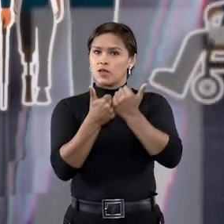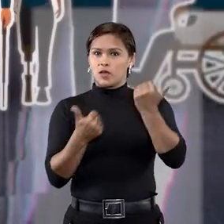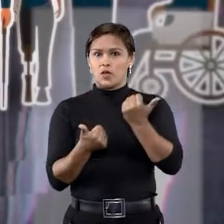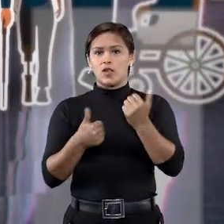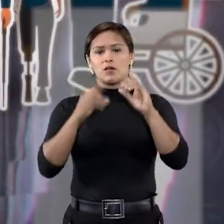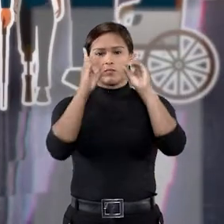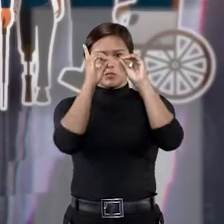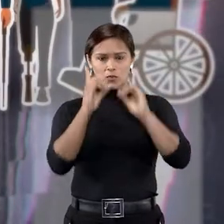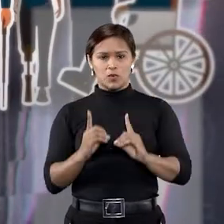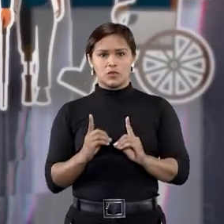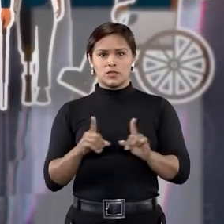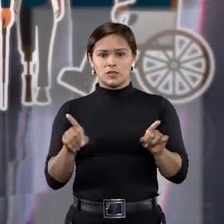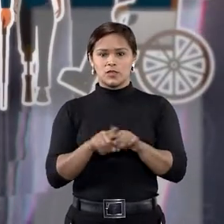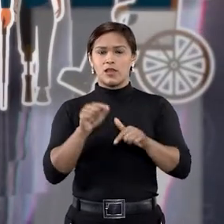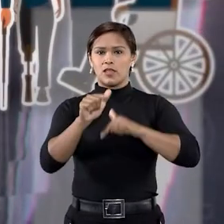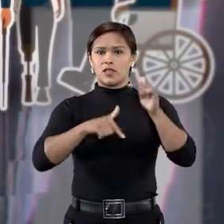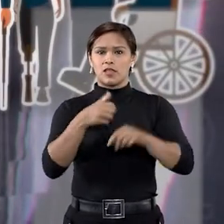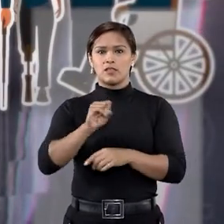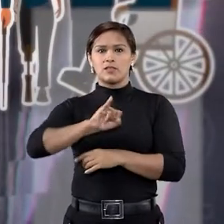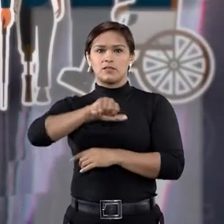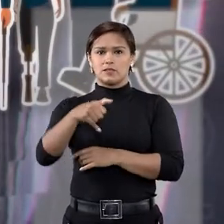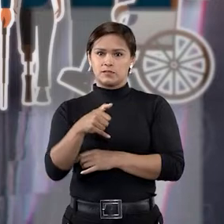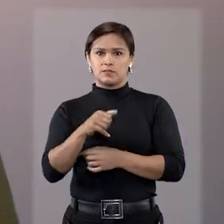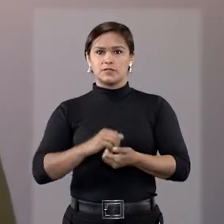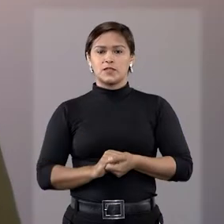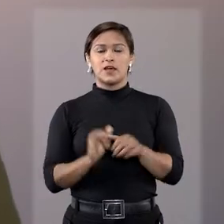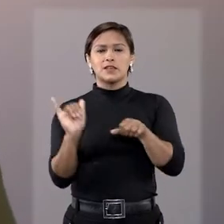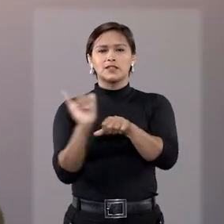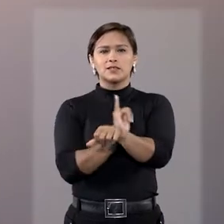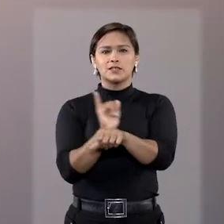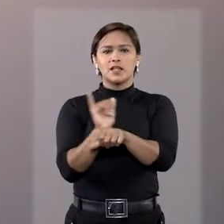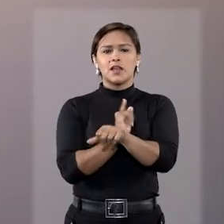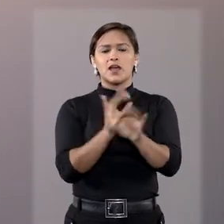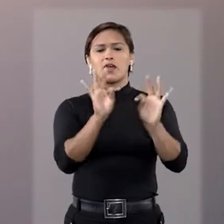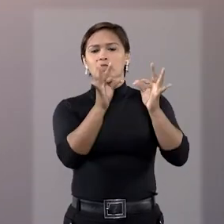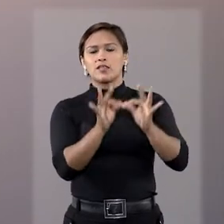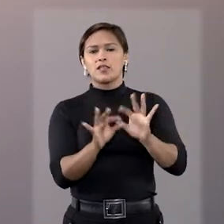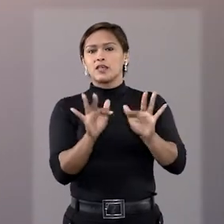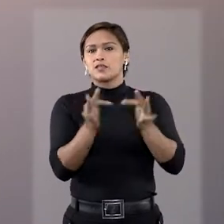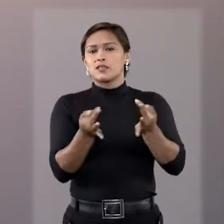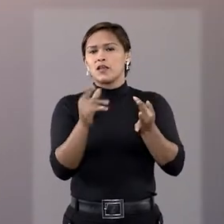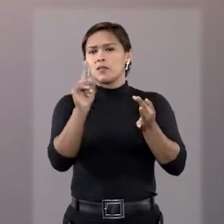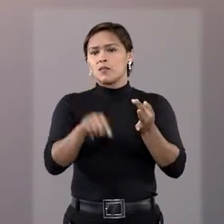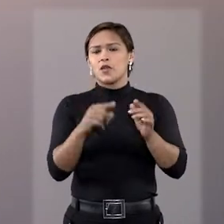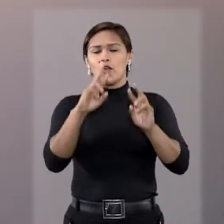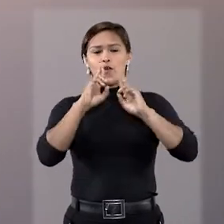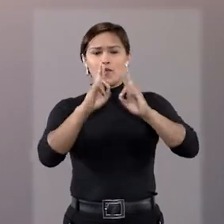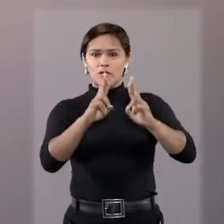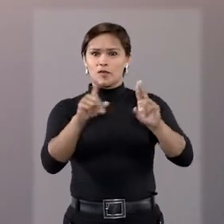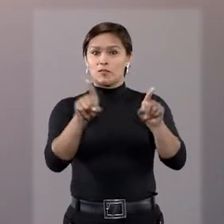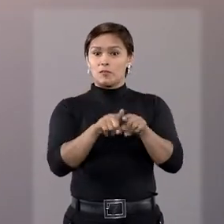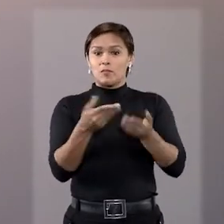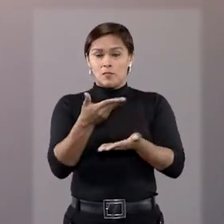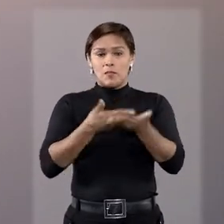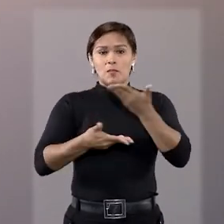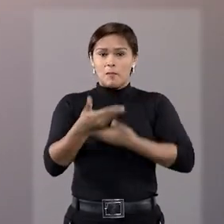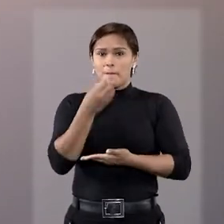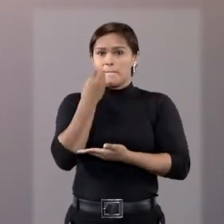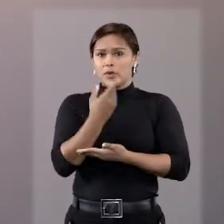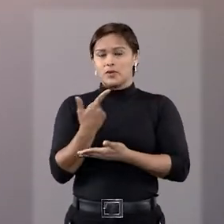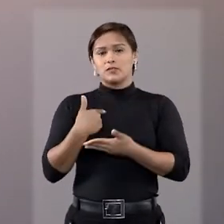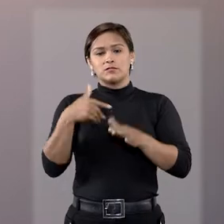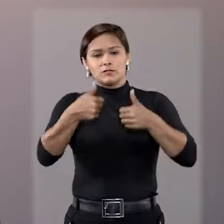colaboradores com deficiência que trabalham no Tribunal. São estratégias e técnicas simples focadas no respeito e na boa